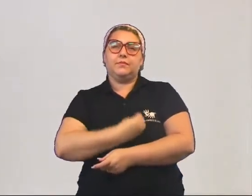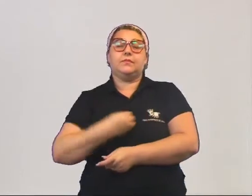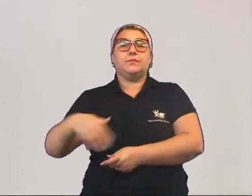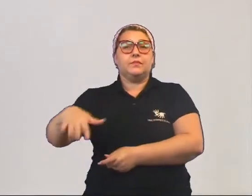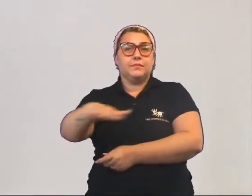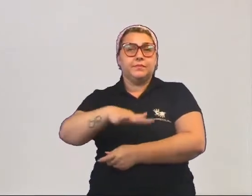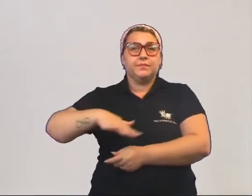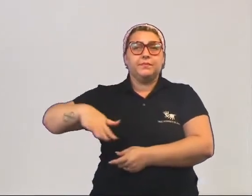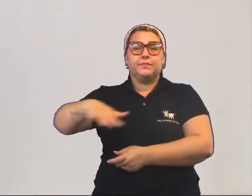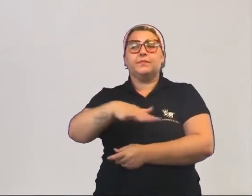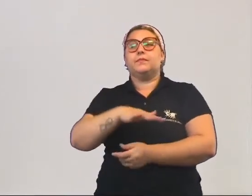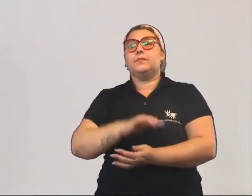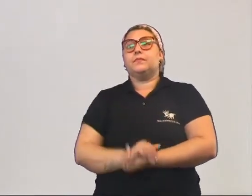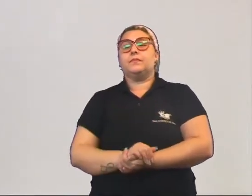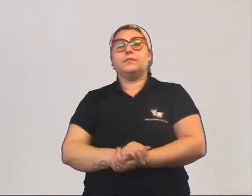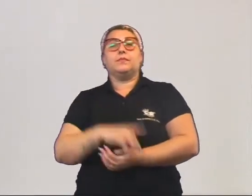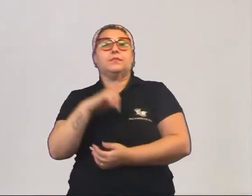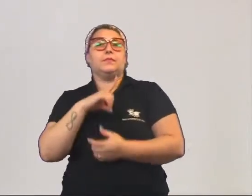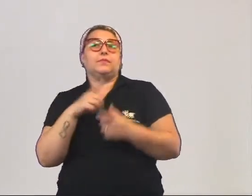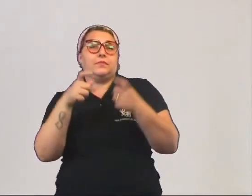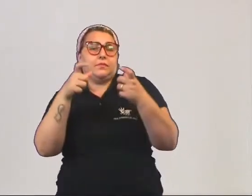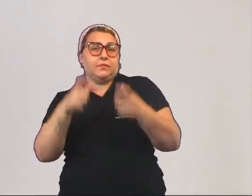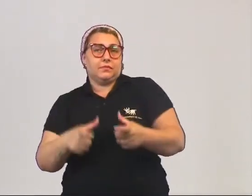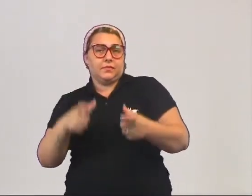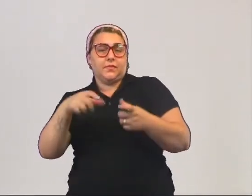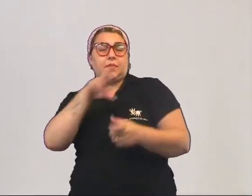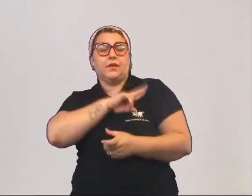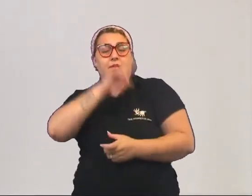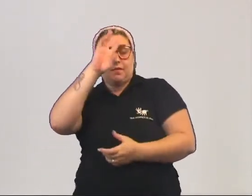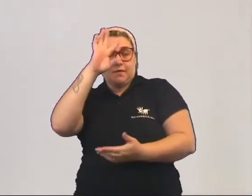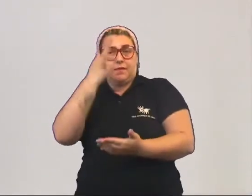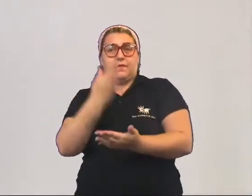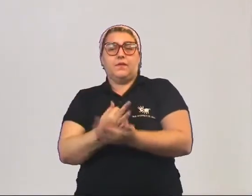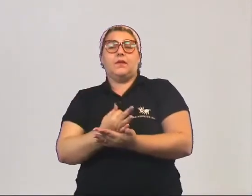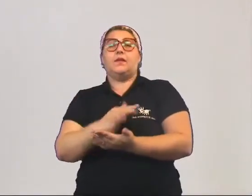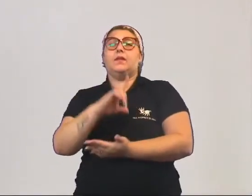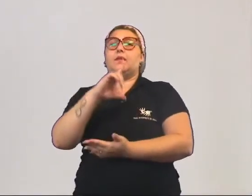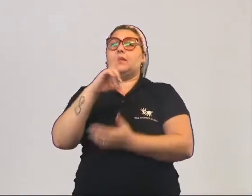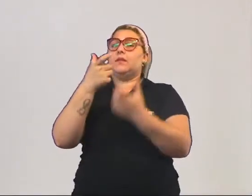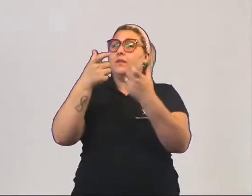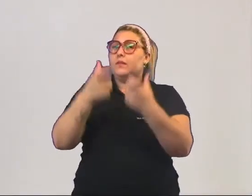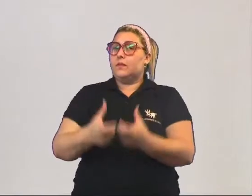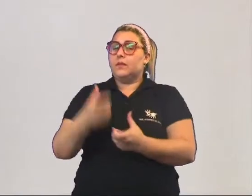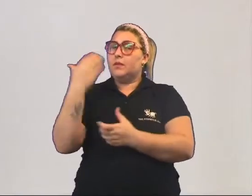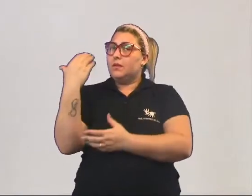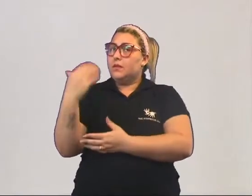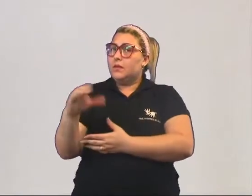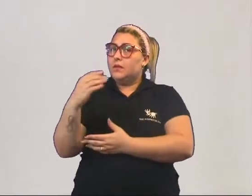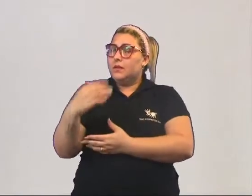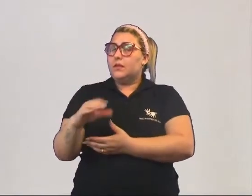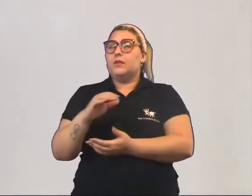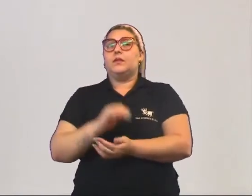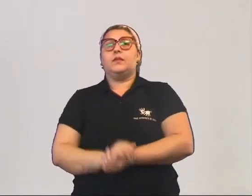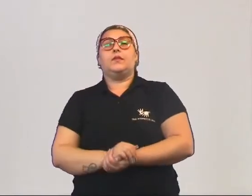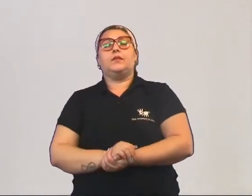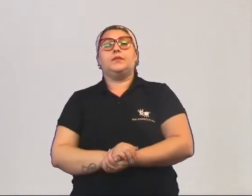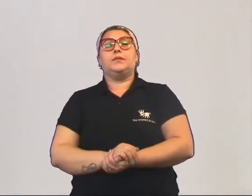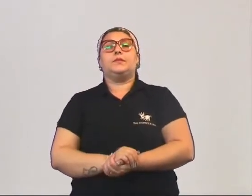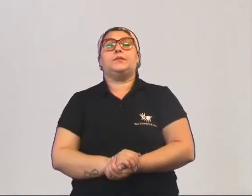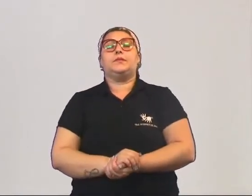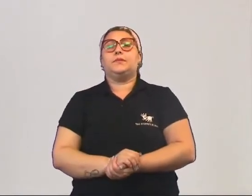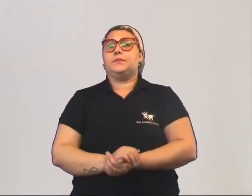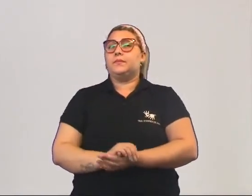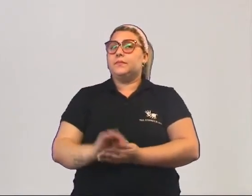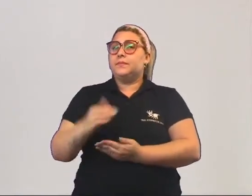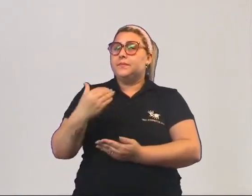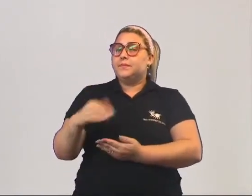sociedade. Então, há o lugar da religião, há o lugar da fé e há o lugar da ciência. A gente até costuma dizer que